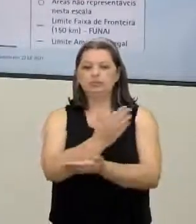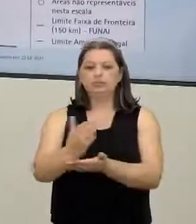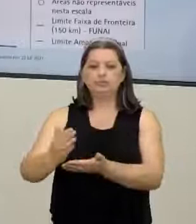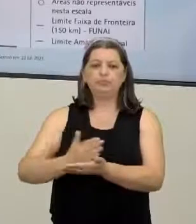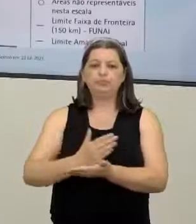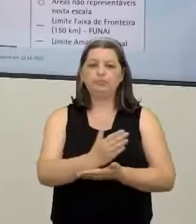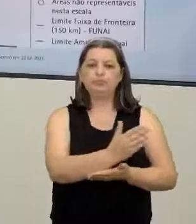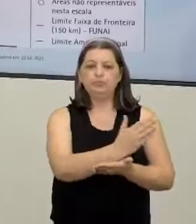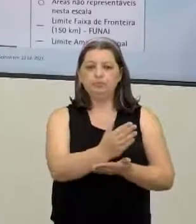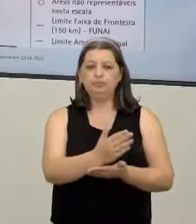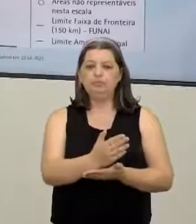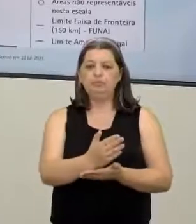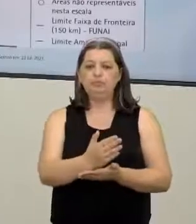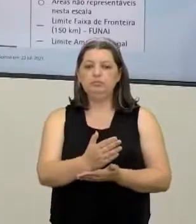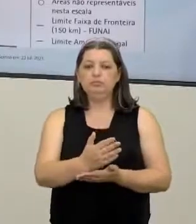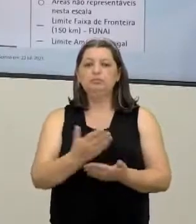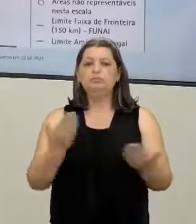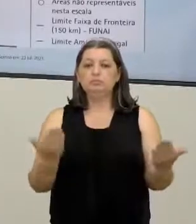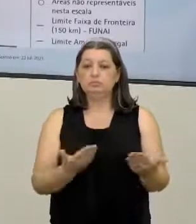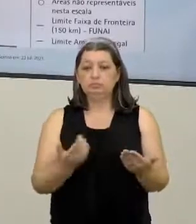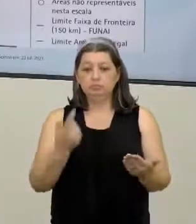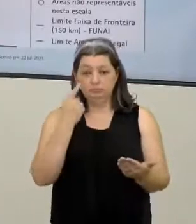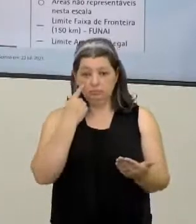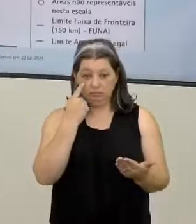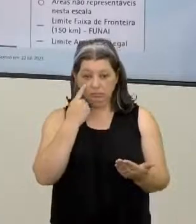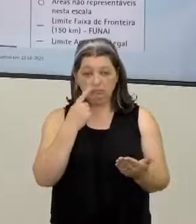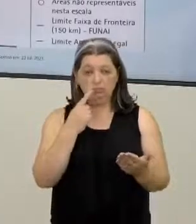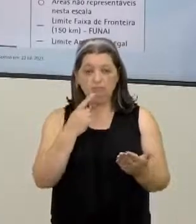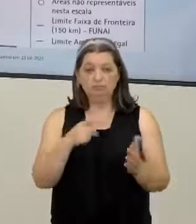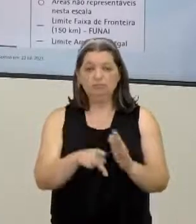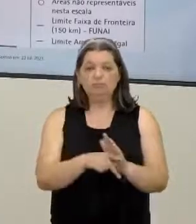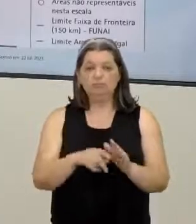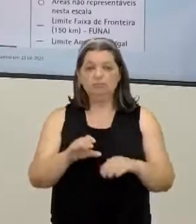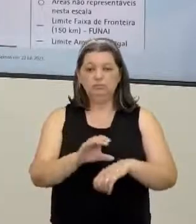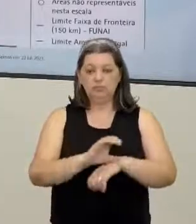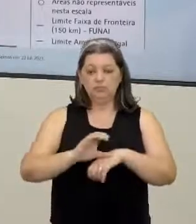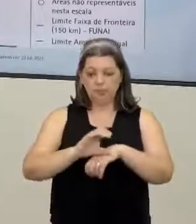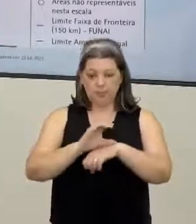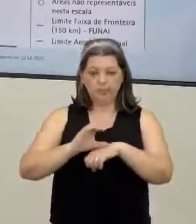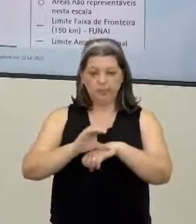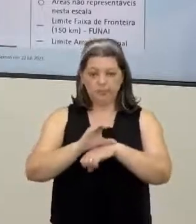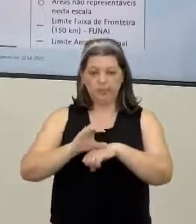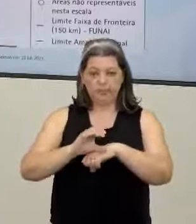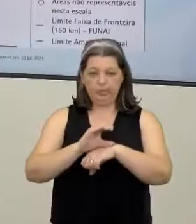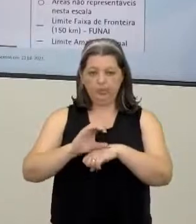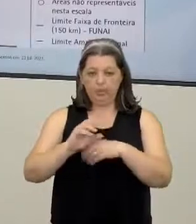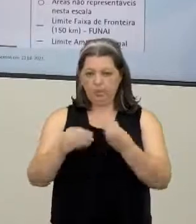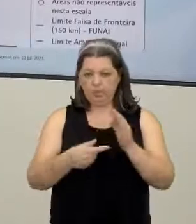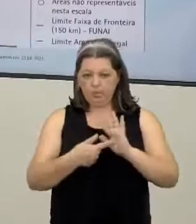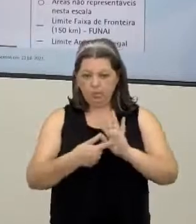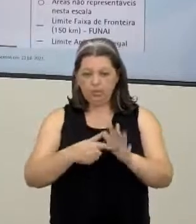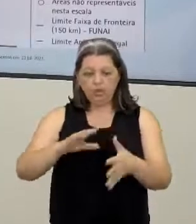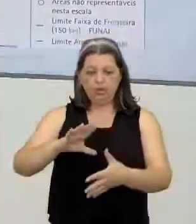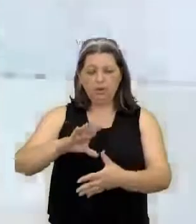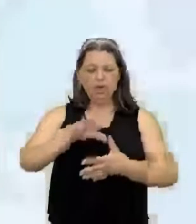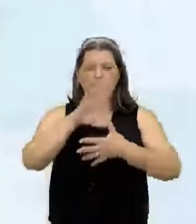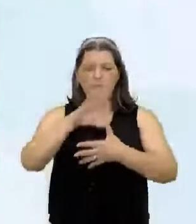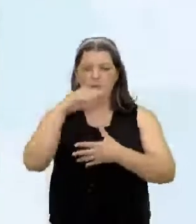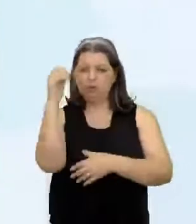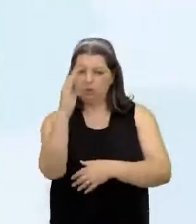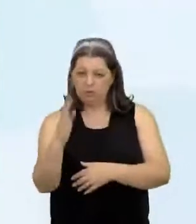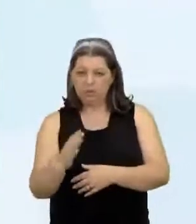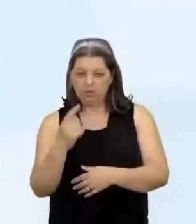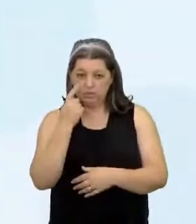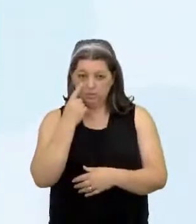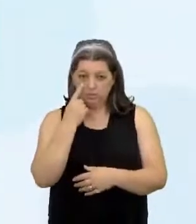Distribuídas E como elas estão aí Denominadas Como elas estão lá Pela Constituição E como elas acabaram Aparecendo no mapa do Brasil Então pode aí